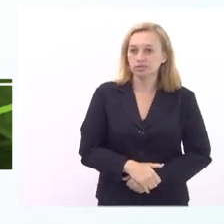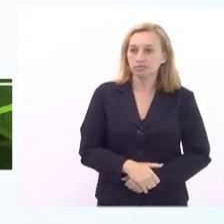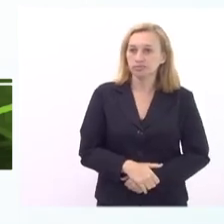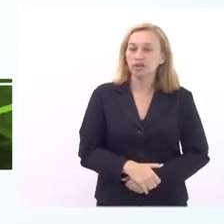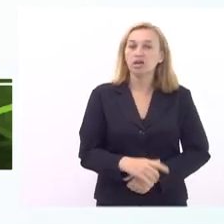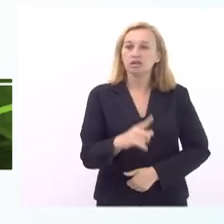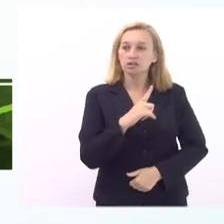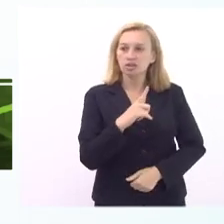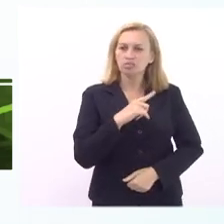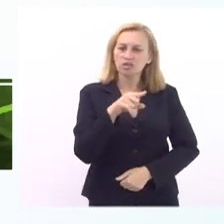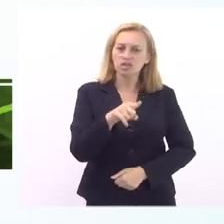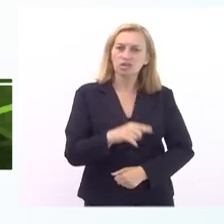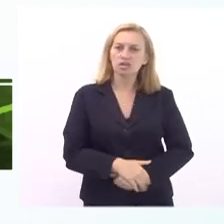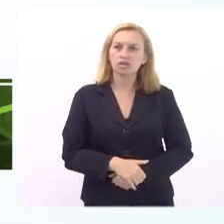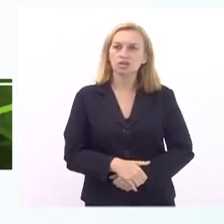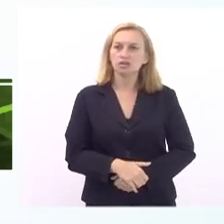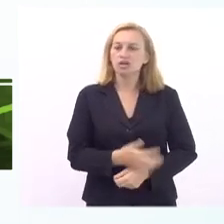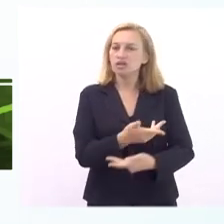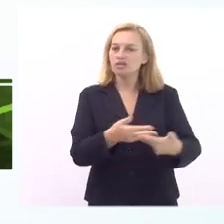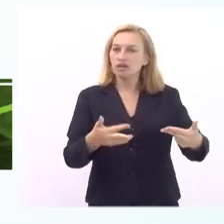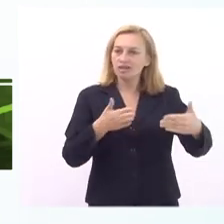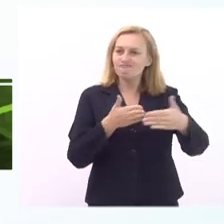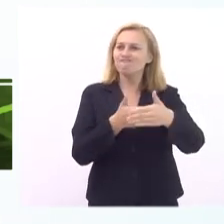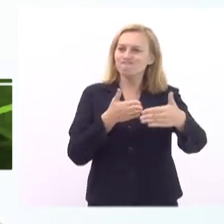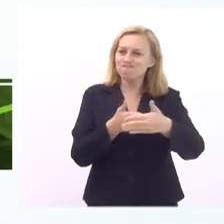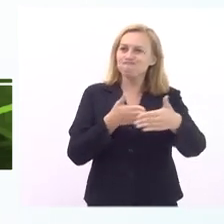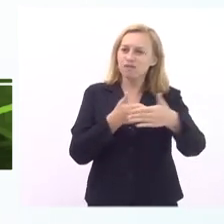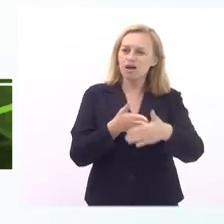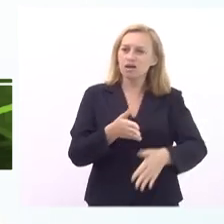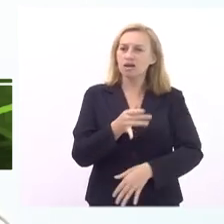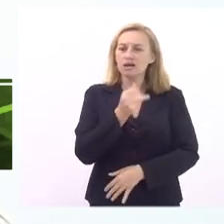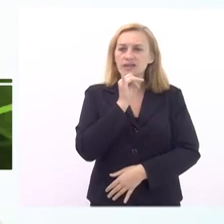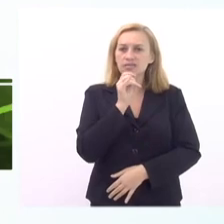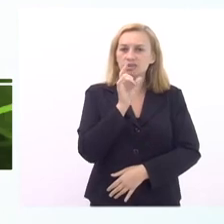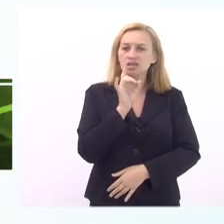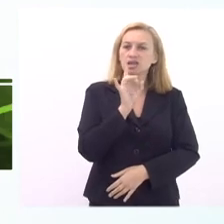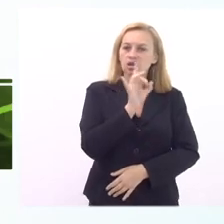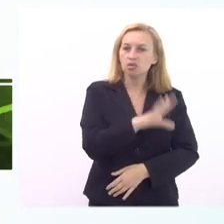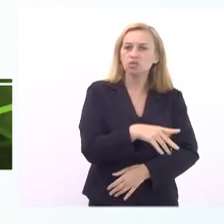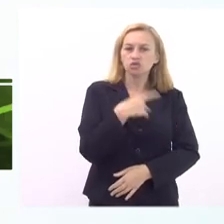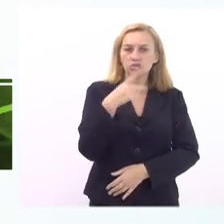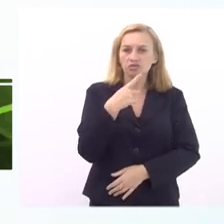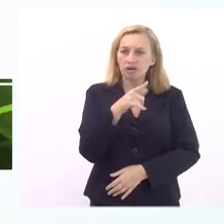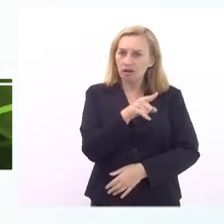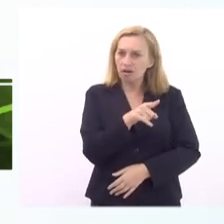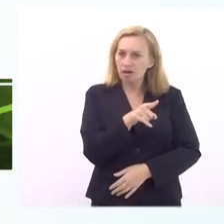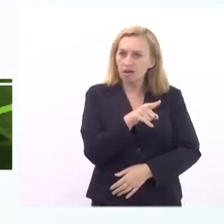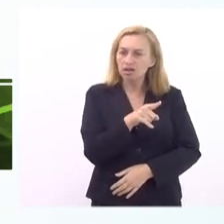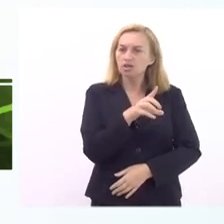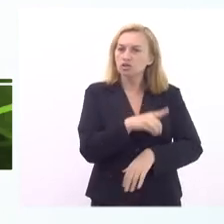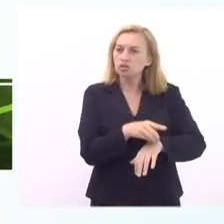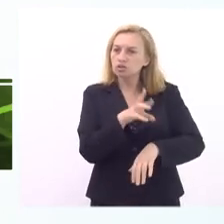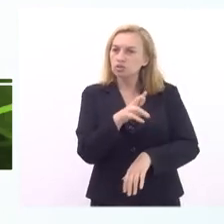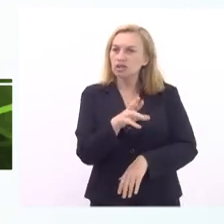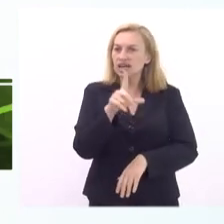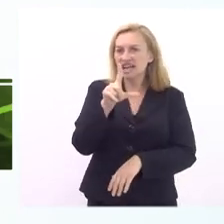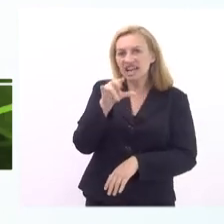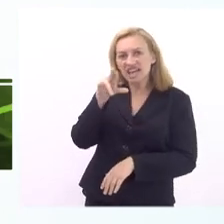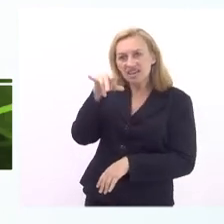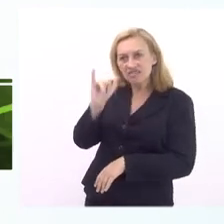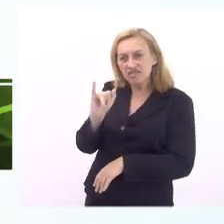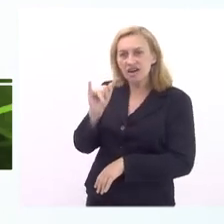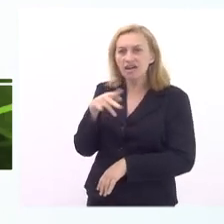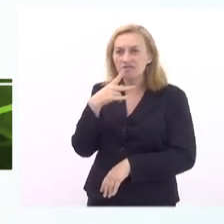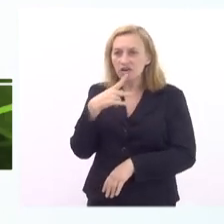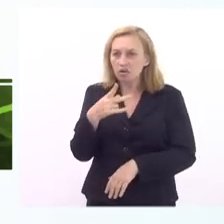gente tem aí uma série de limitações por exemplo nessa última fala da doutora Lívia ela